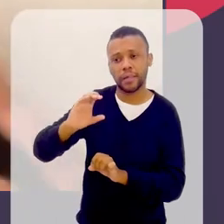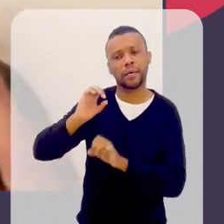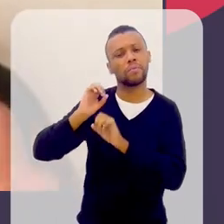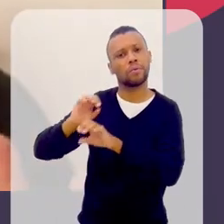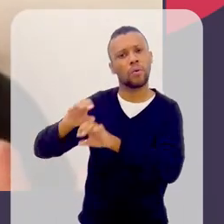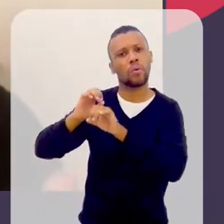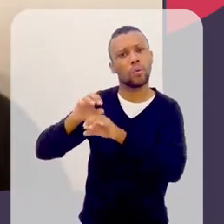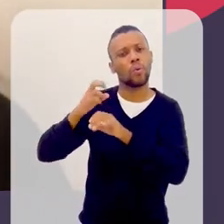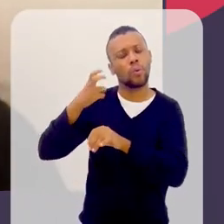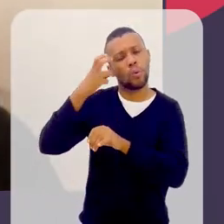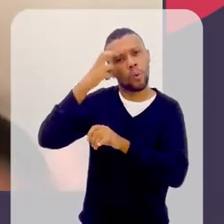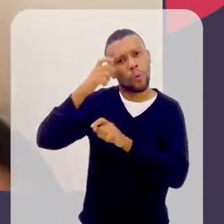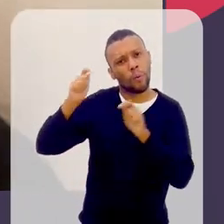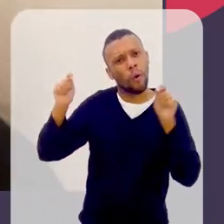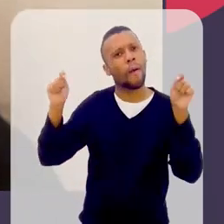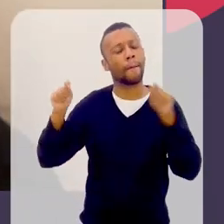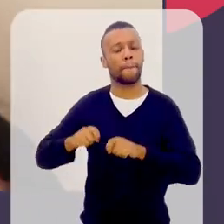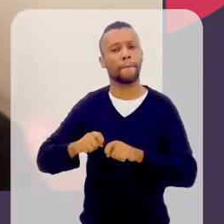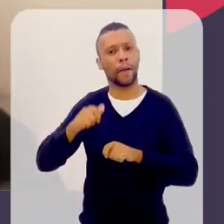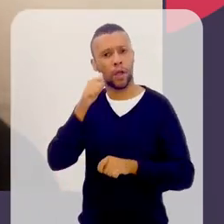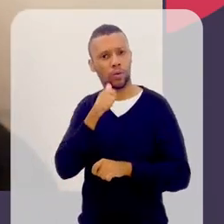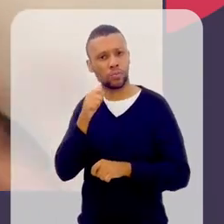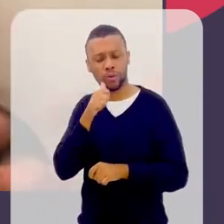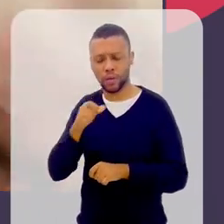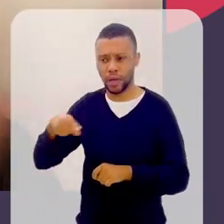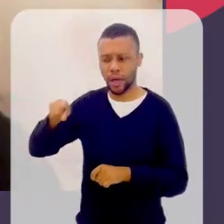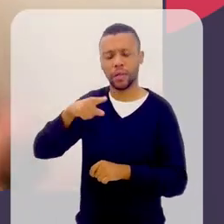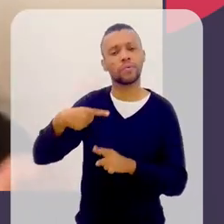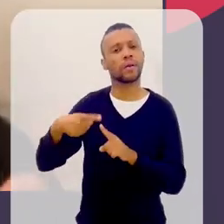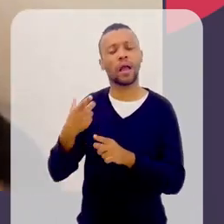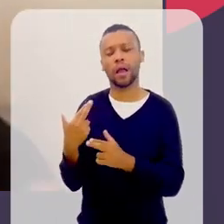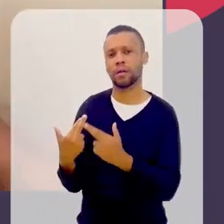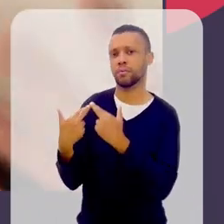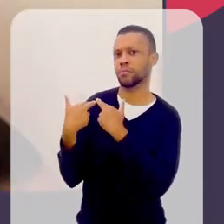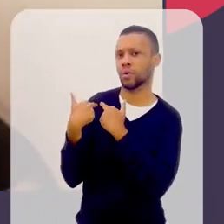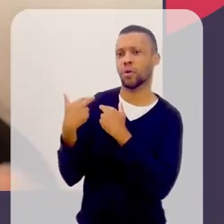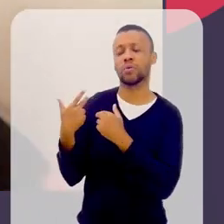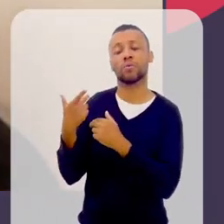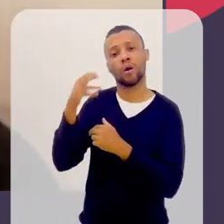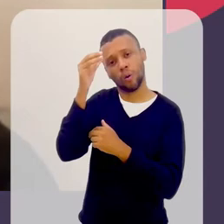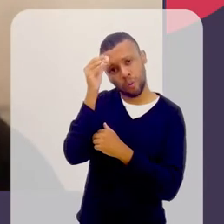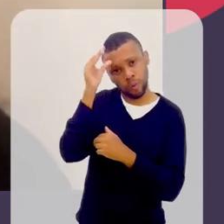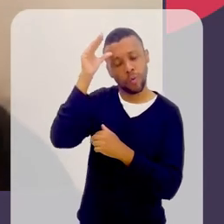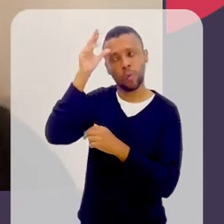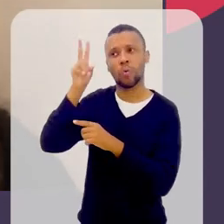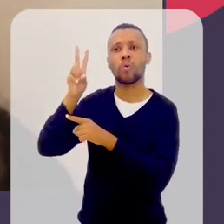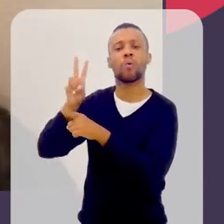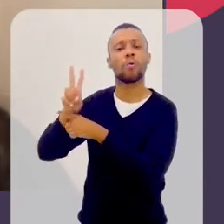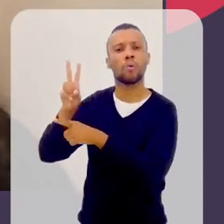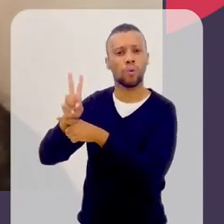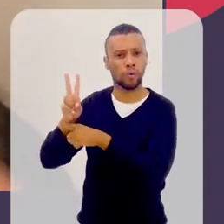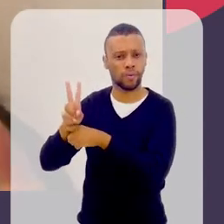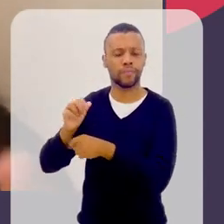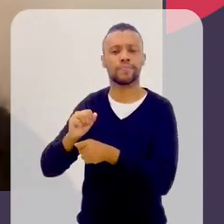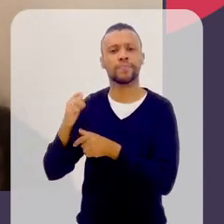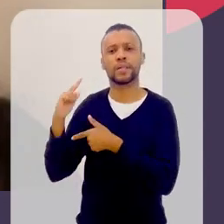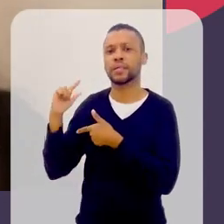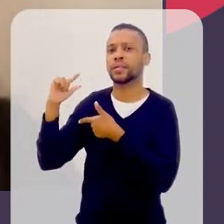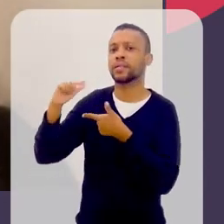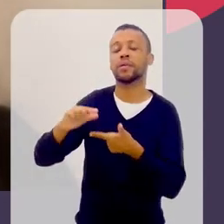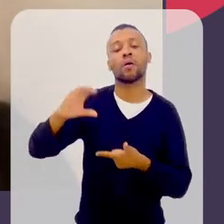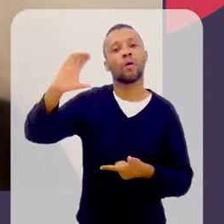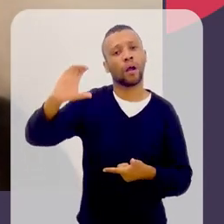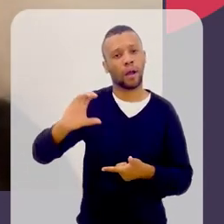educação possível para as mulheres, porque eram responsáveis, né? Por guardar o conhecimento, a tradição